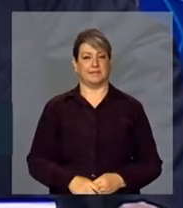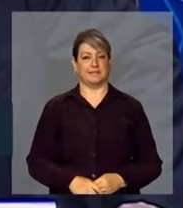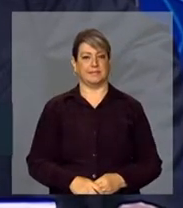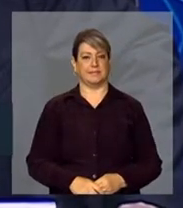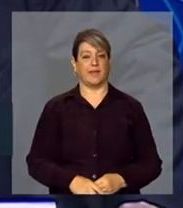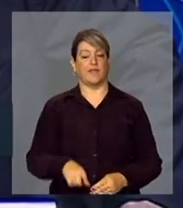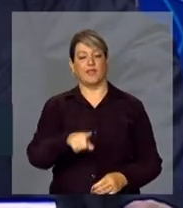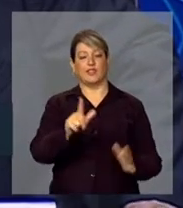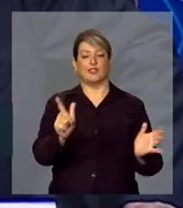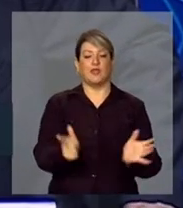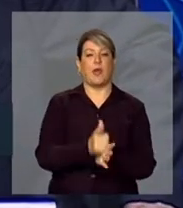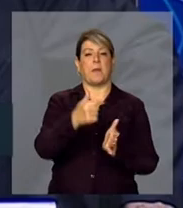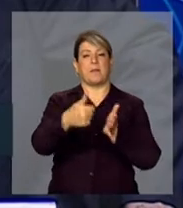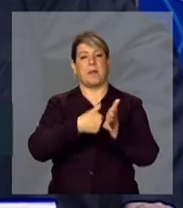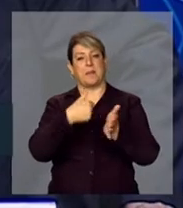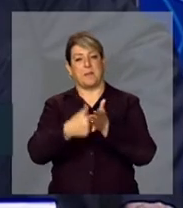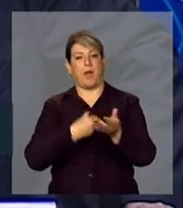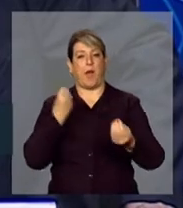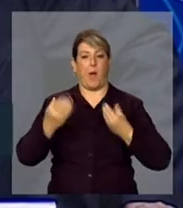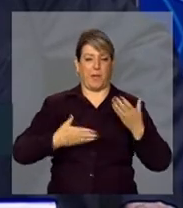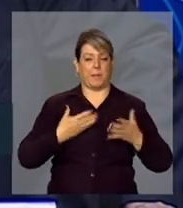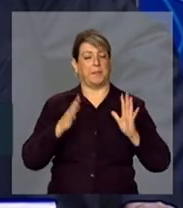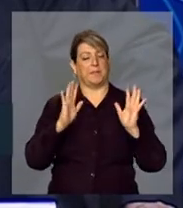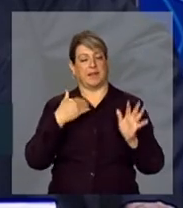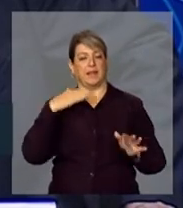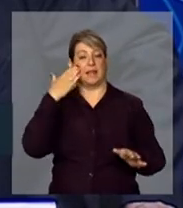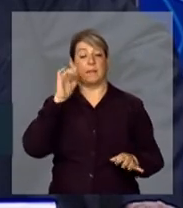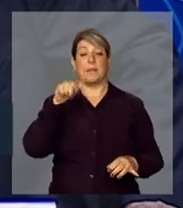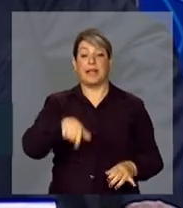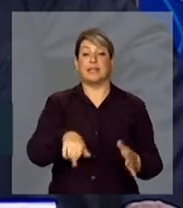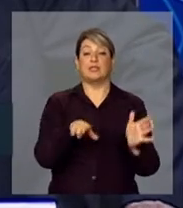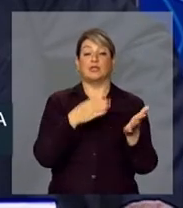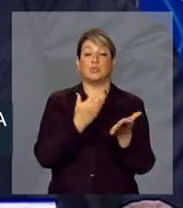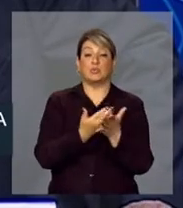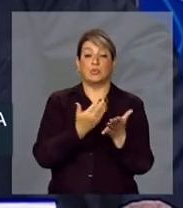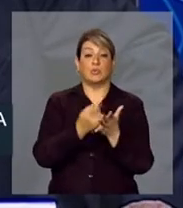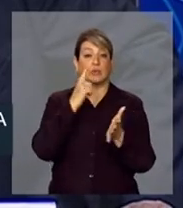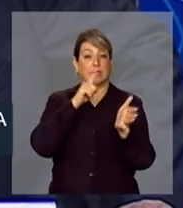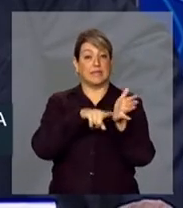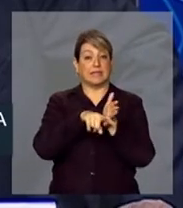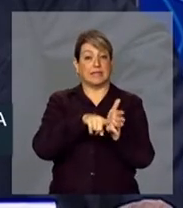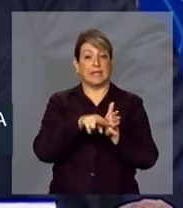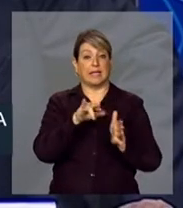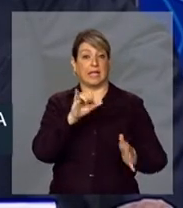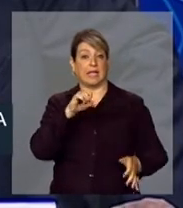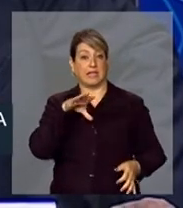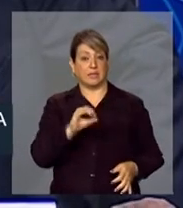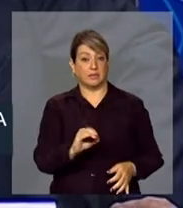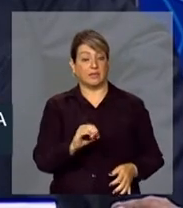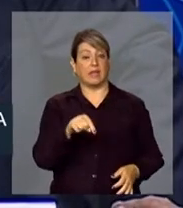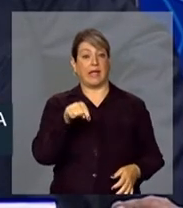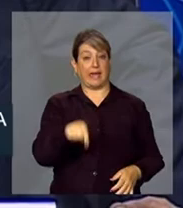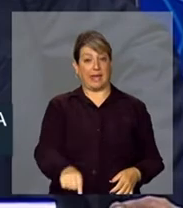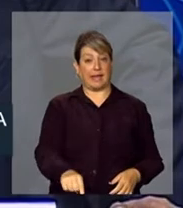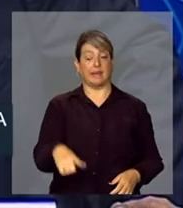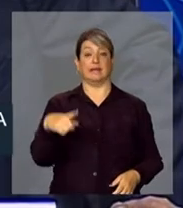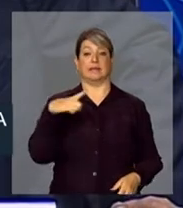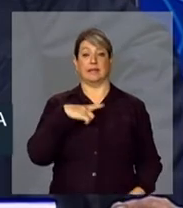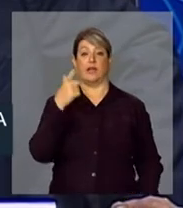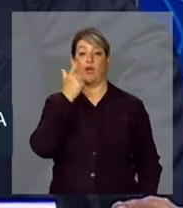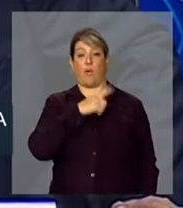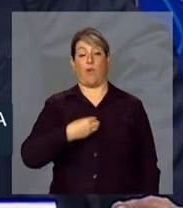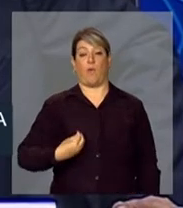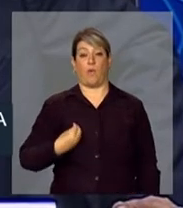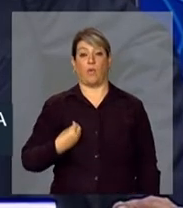Como jornalista, eu compreendo. É um estudo de risco. E o estudo de risco, ele acontece